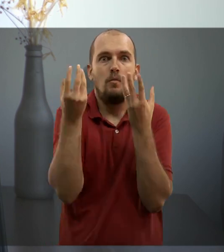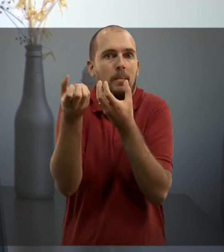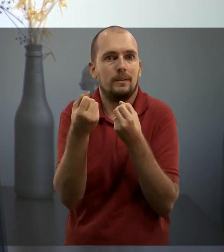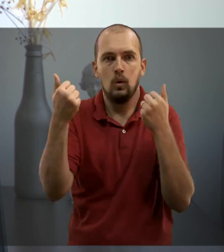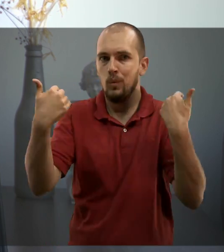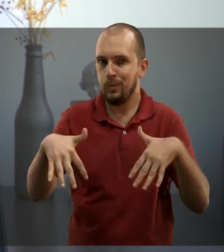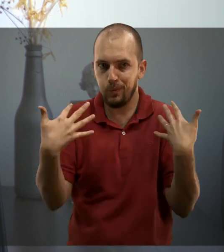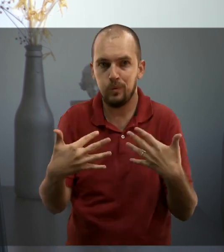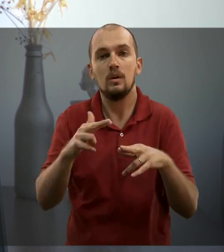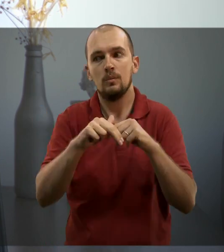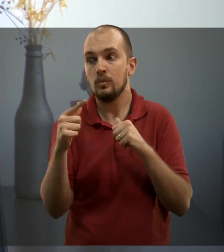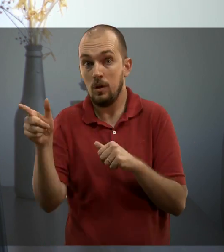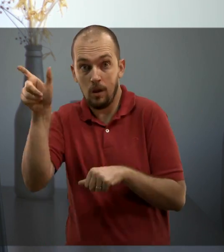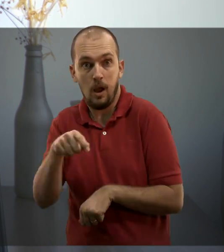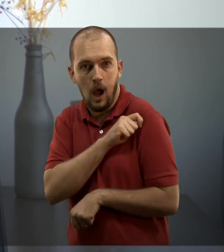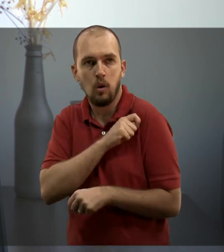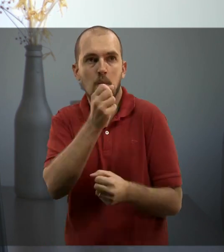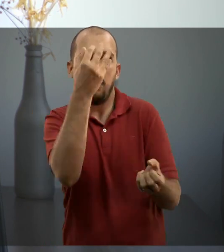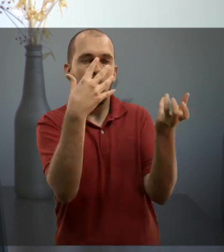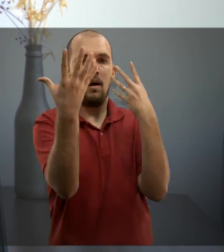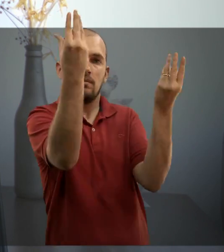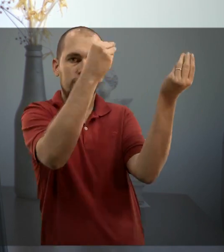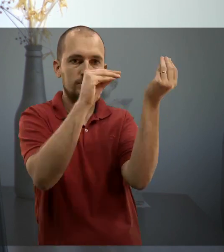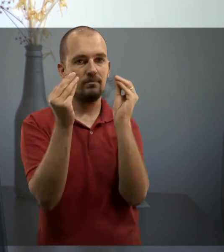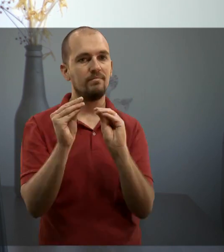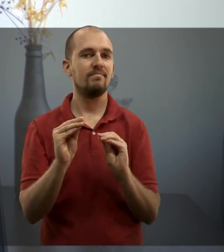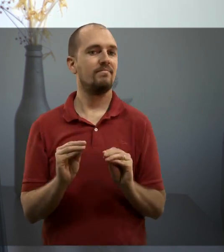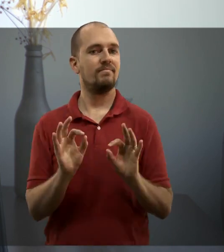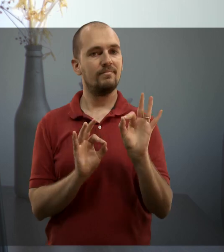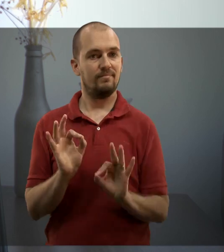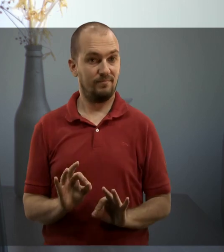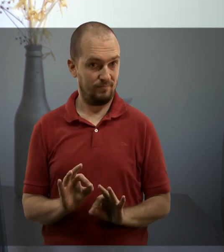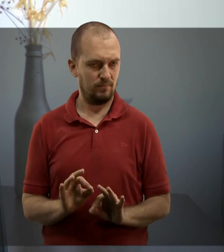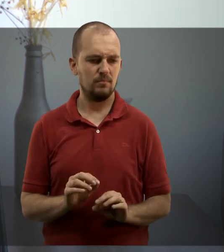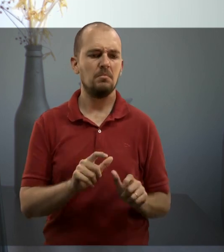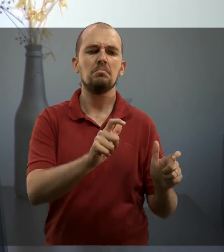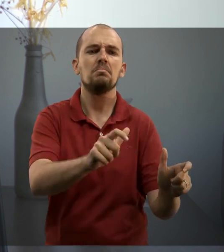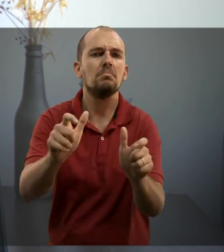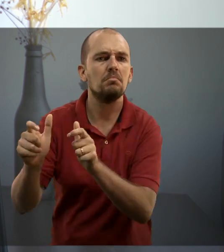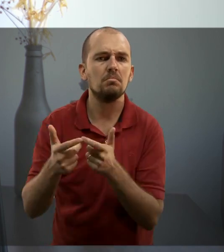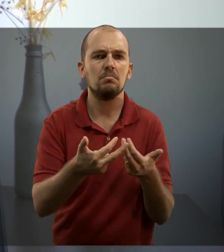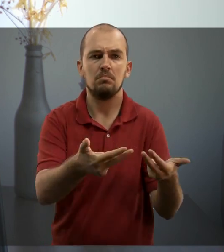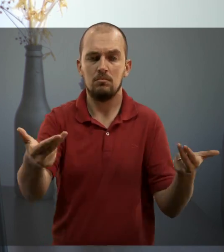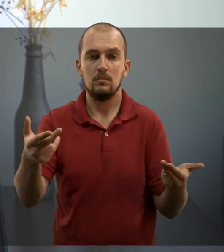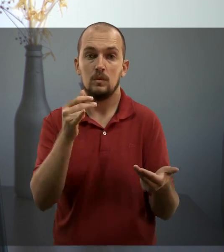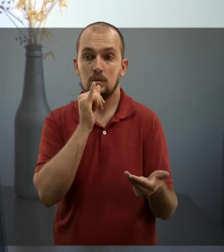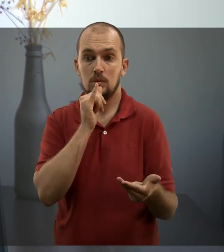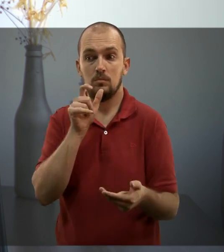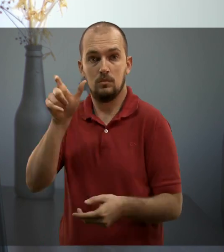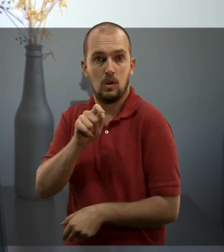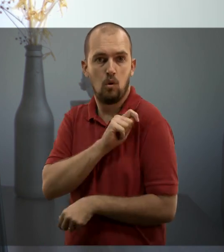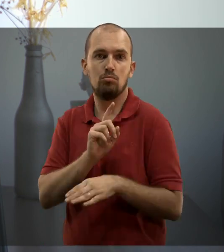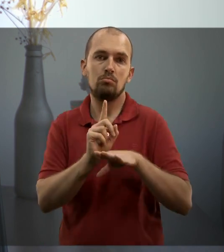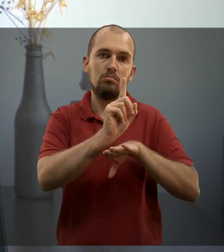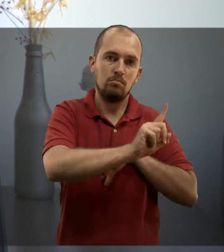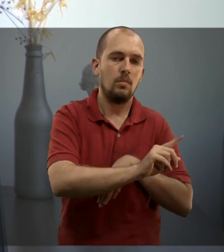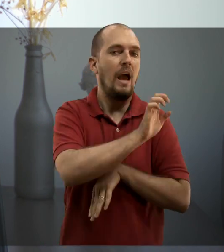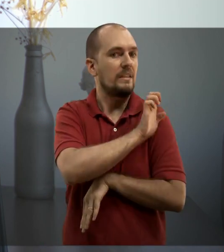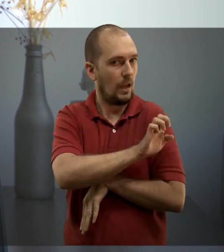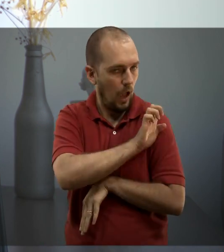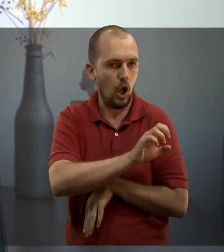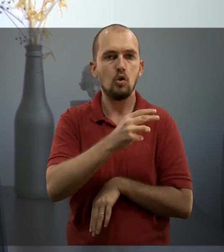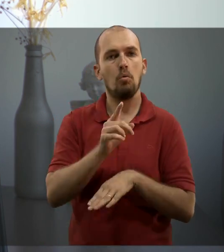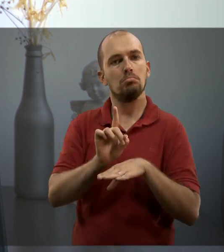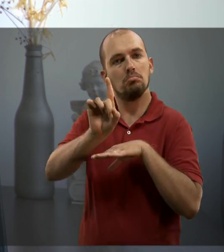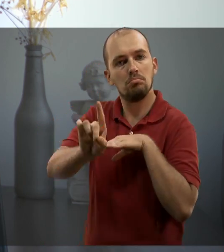atualmente, o nosso aluno é demandado para as mais diferentes áreas. Então nós temos alunos hoje que atuam não só na perspectiva do